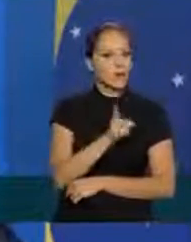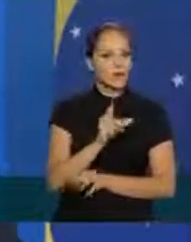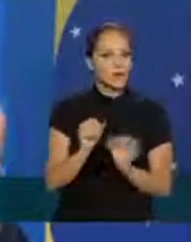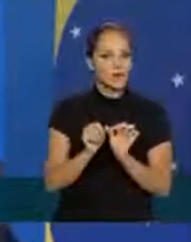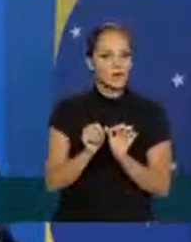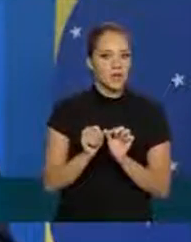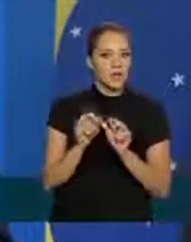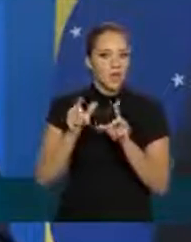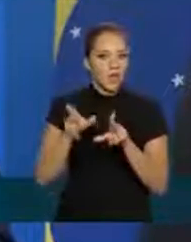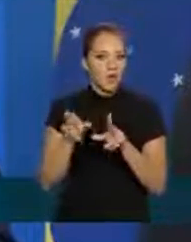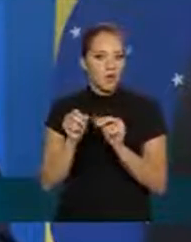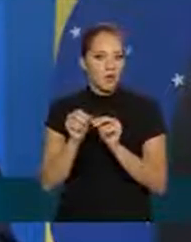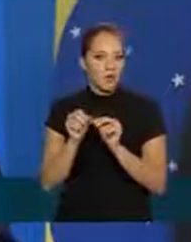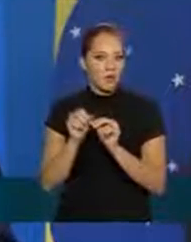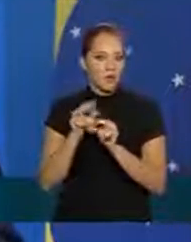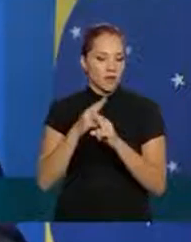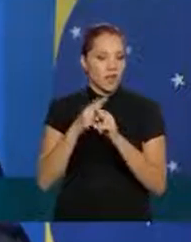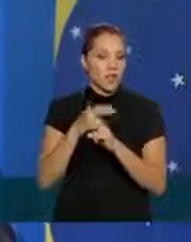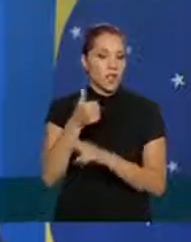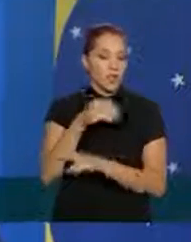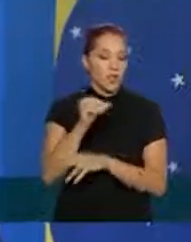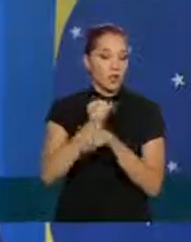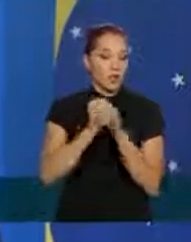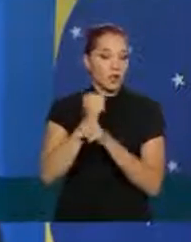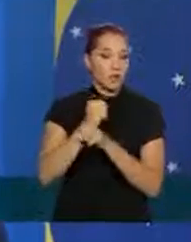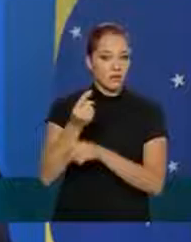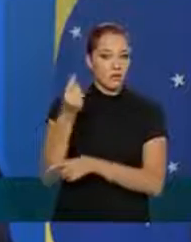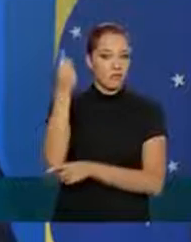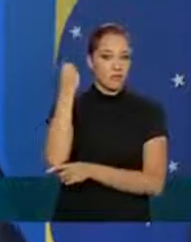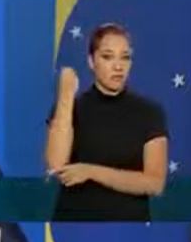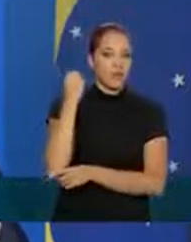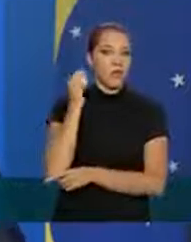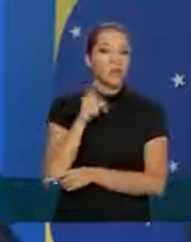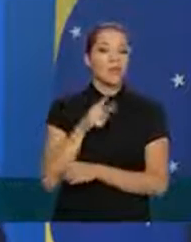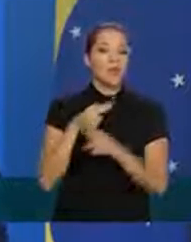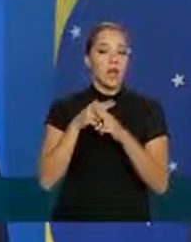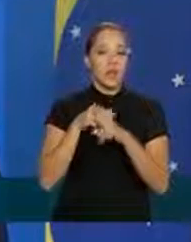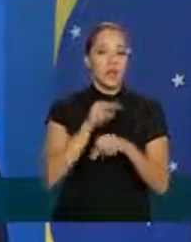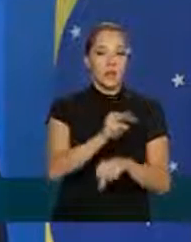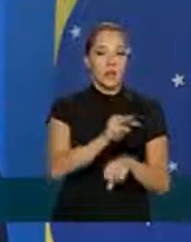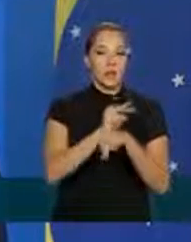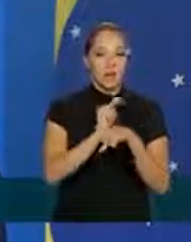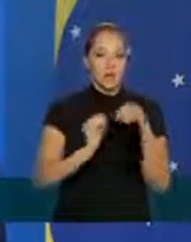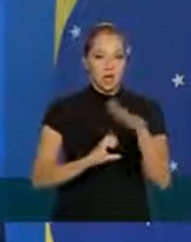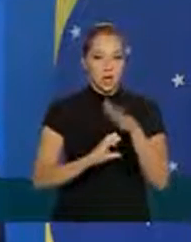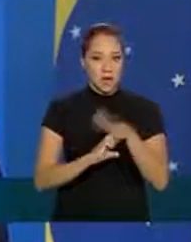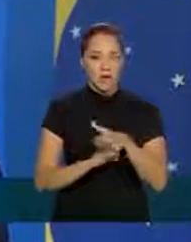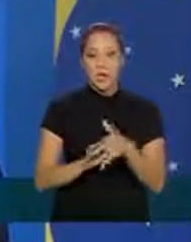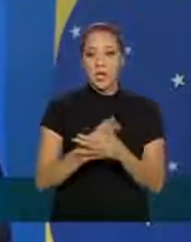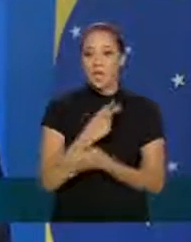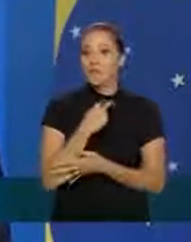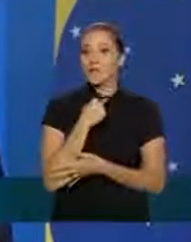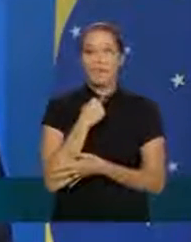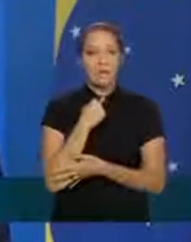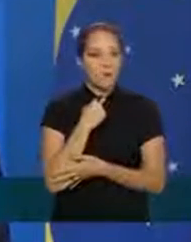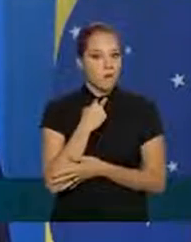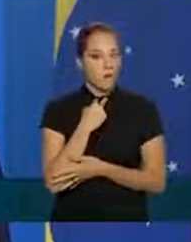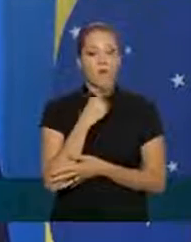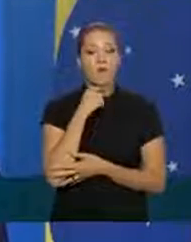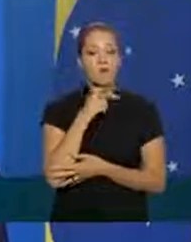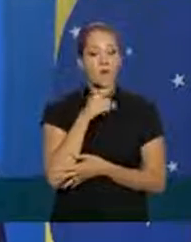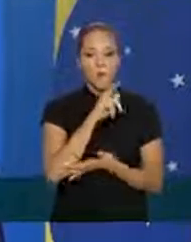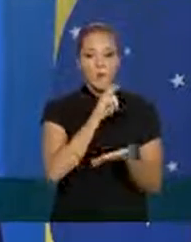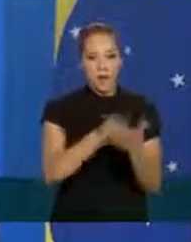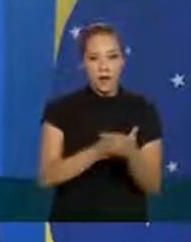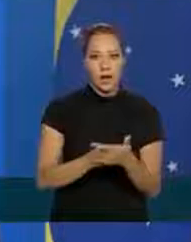é o que foi feito na Caixa há 10 anos quando a Caixa emprestou para várias empresas que não poderiam pagar e depois